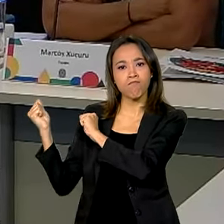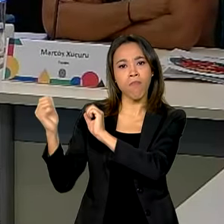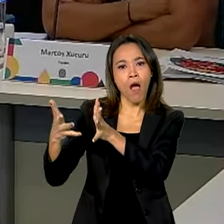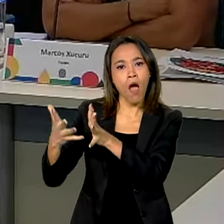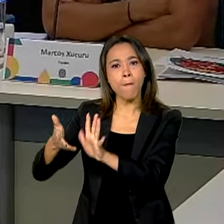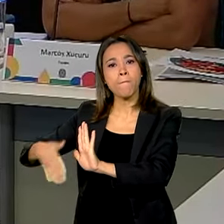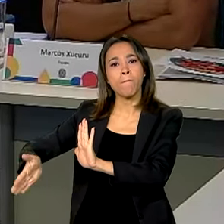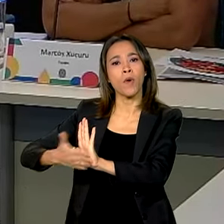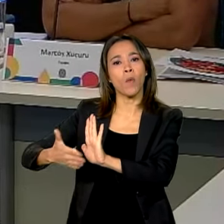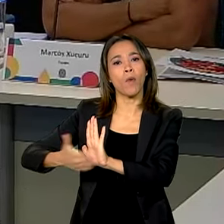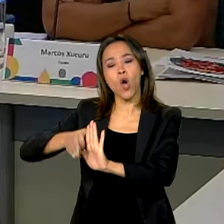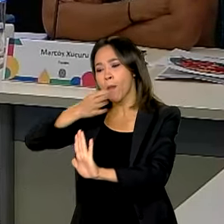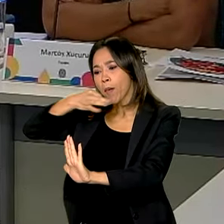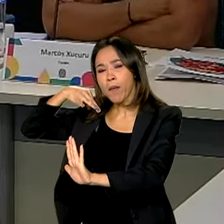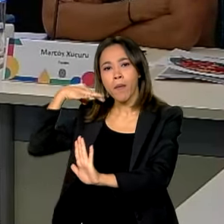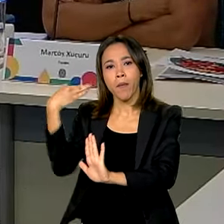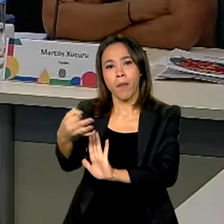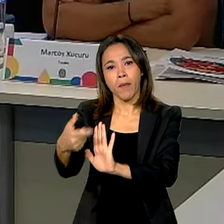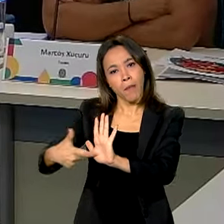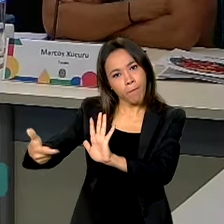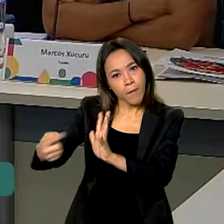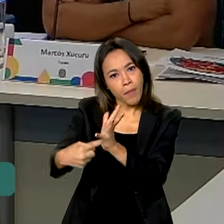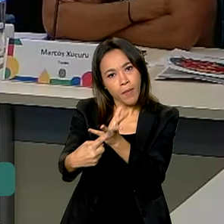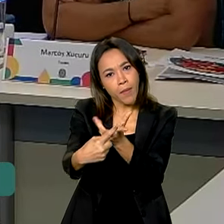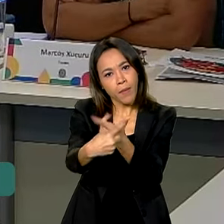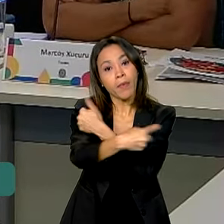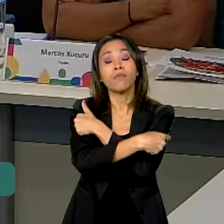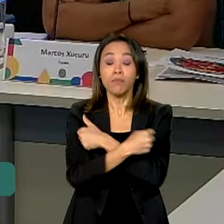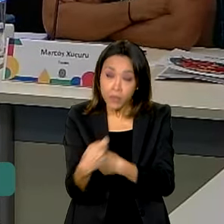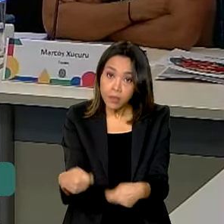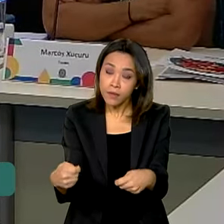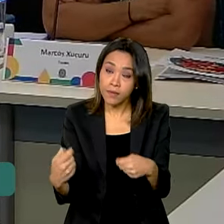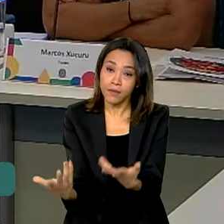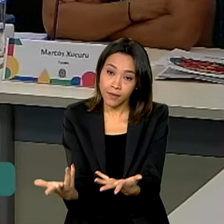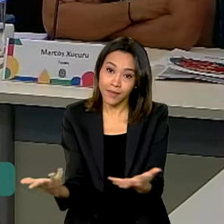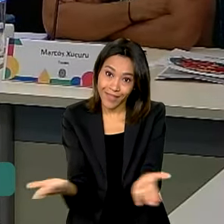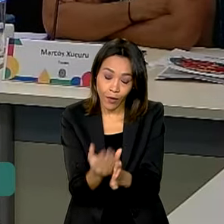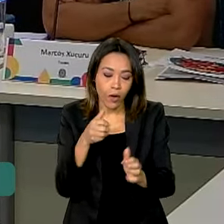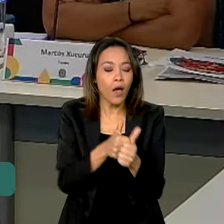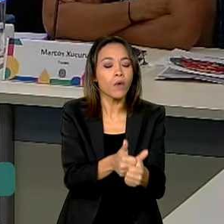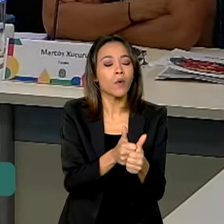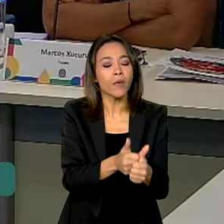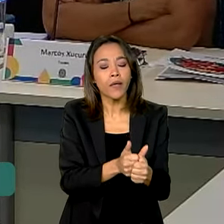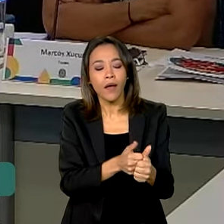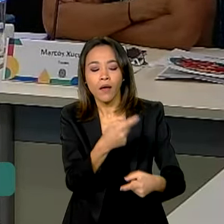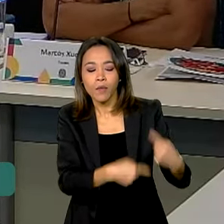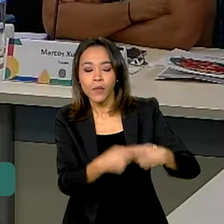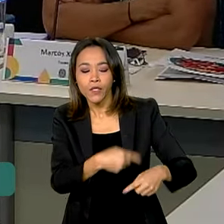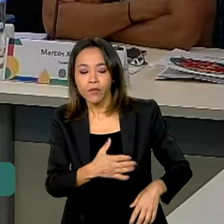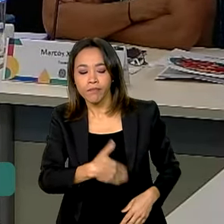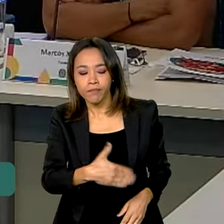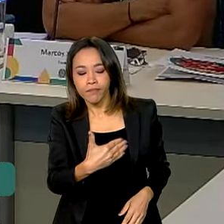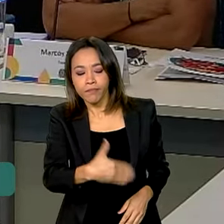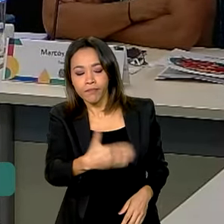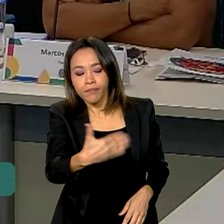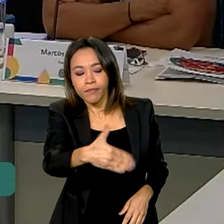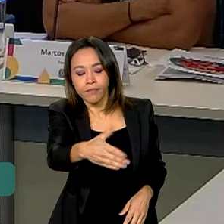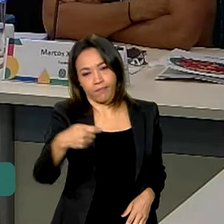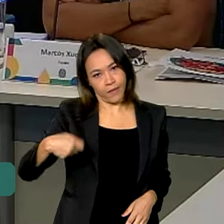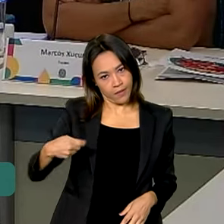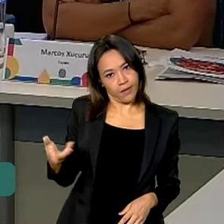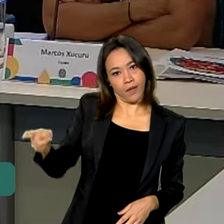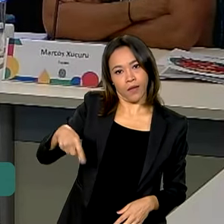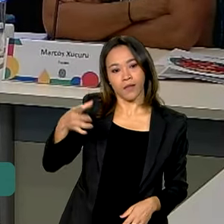propor, para se manifestar e também agora para executar. Por mais que a gente tenha